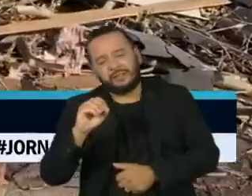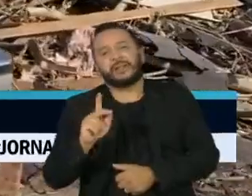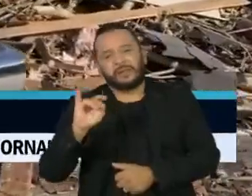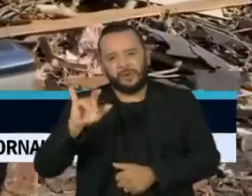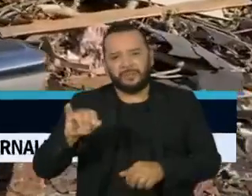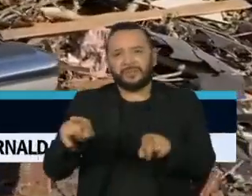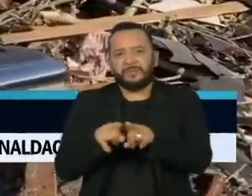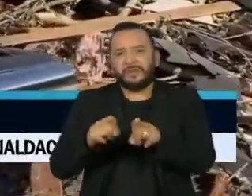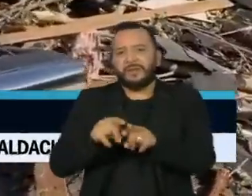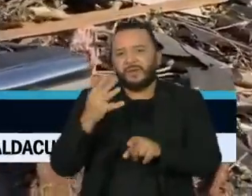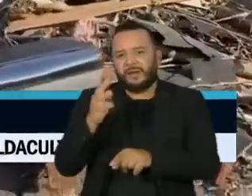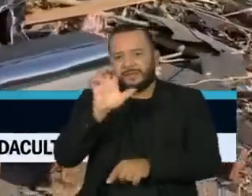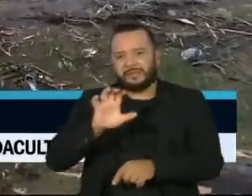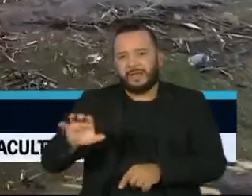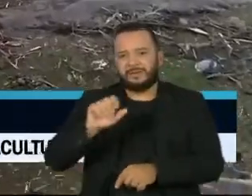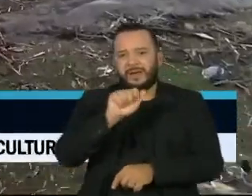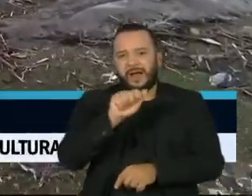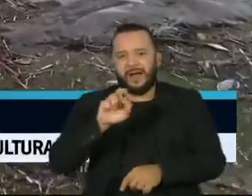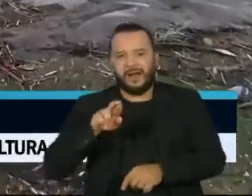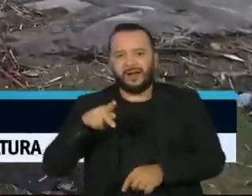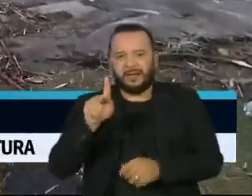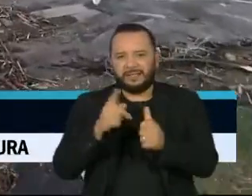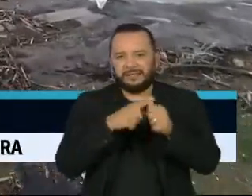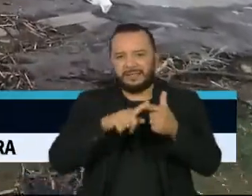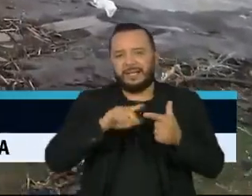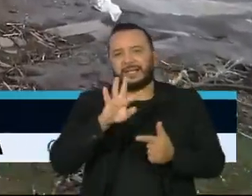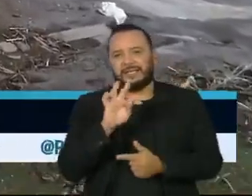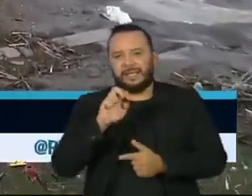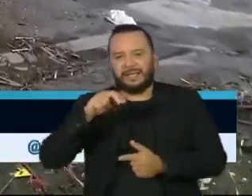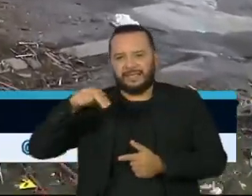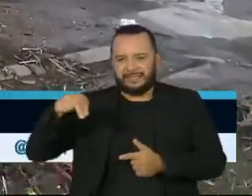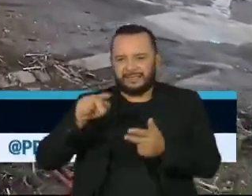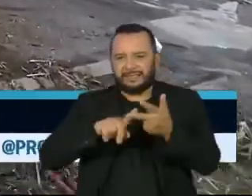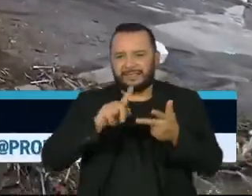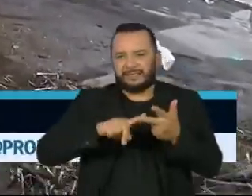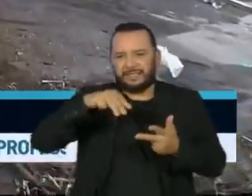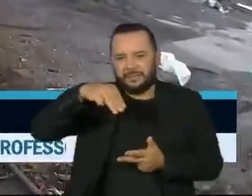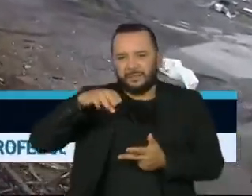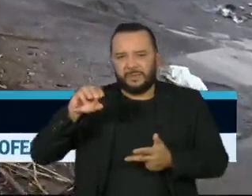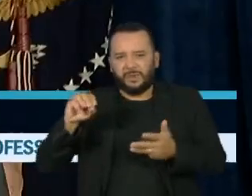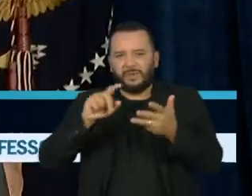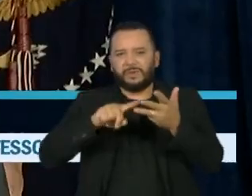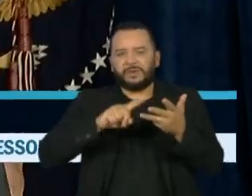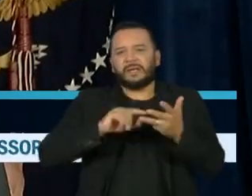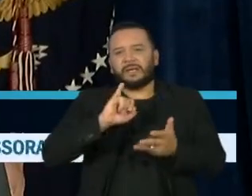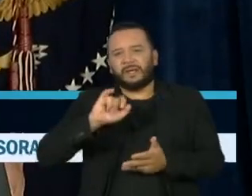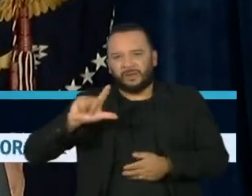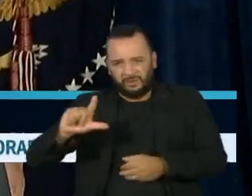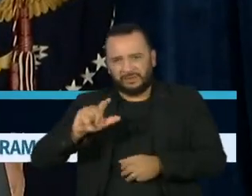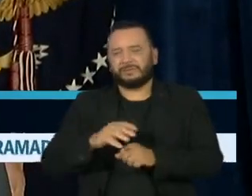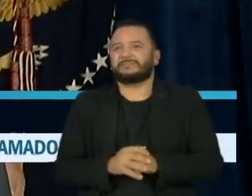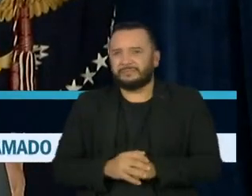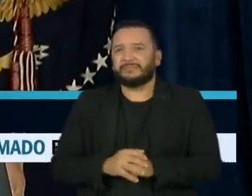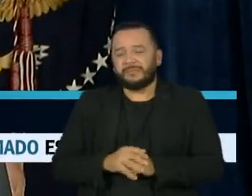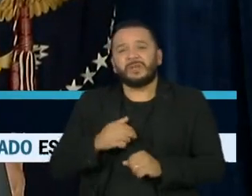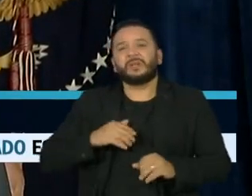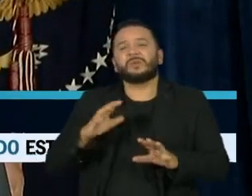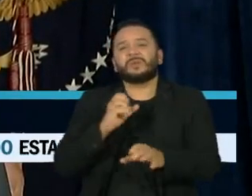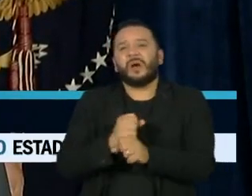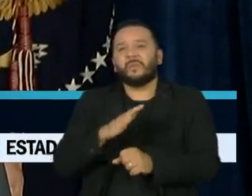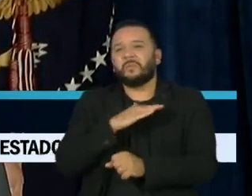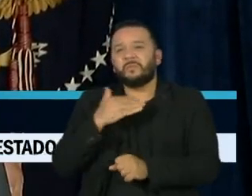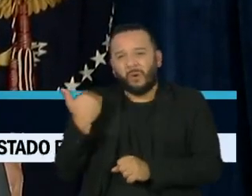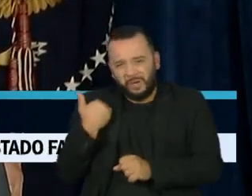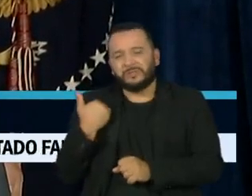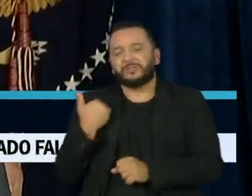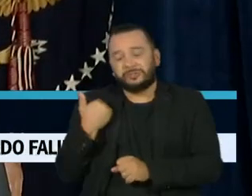Tennessee, Missouri e Illinois. O número total de vítimas ainda está sendo calculado. O presidente dos Estados Unidos disse que